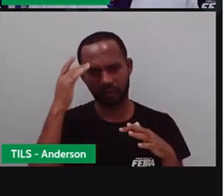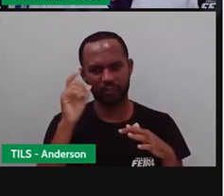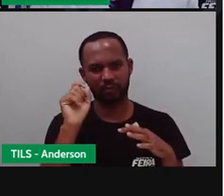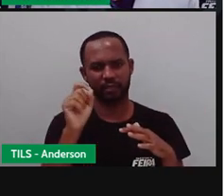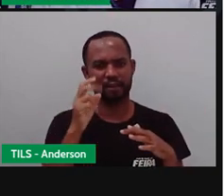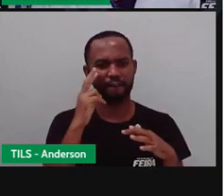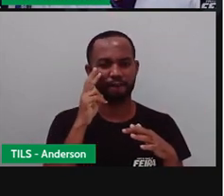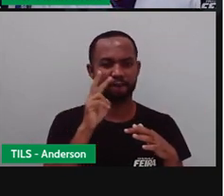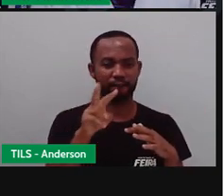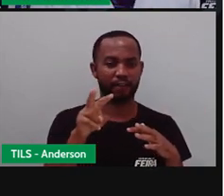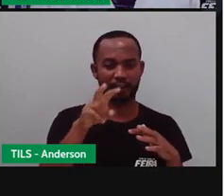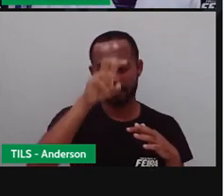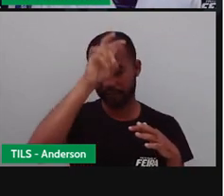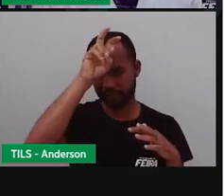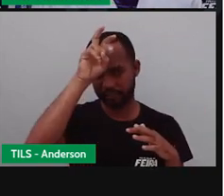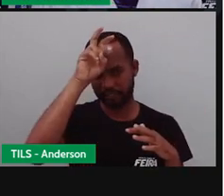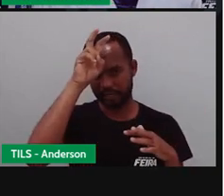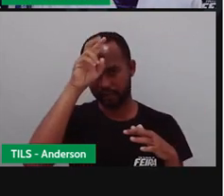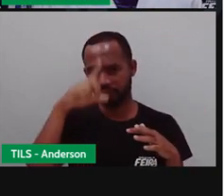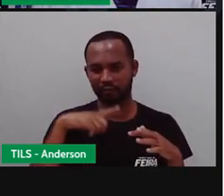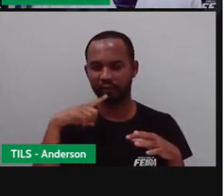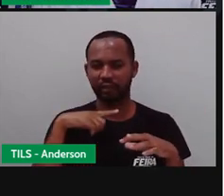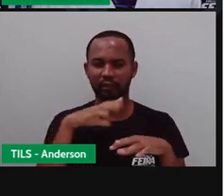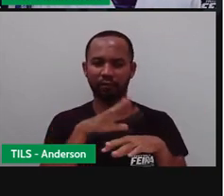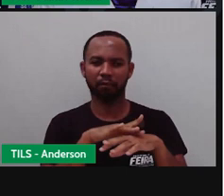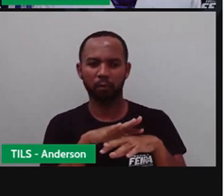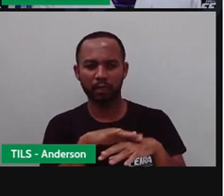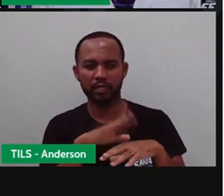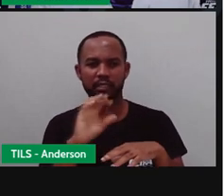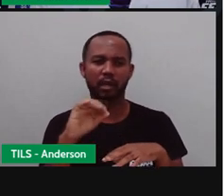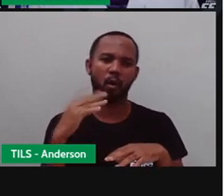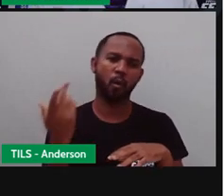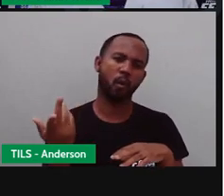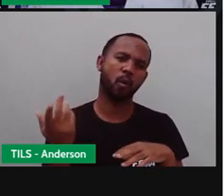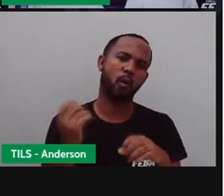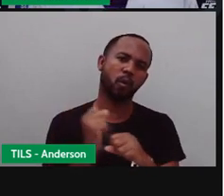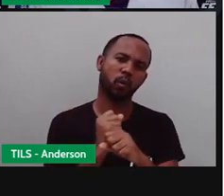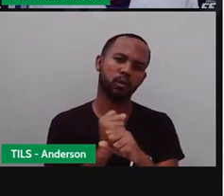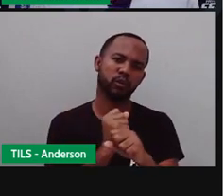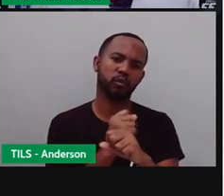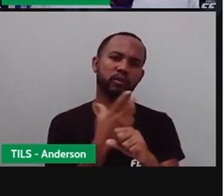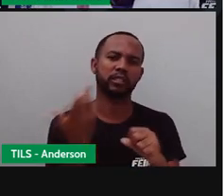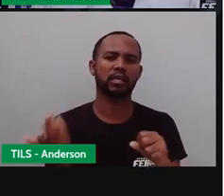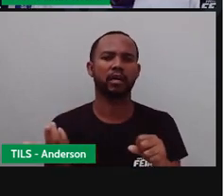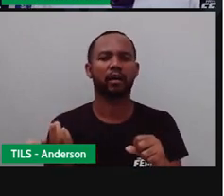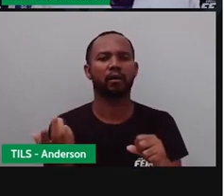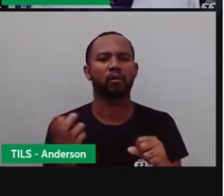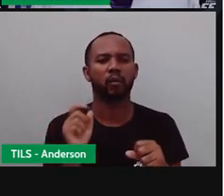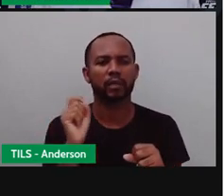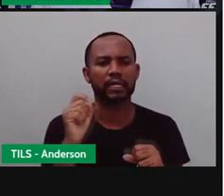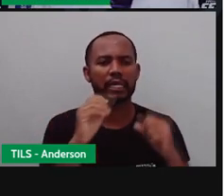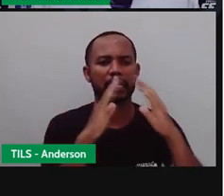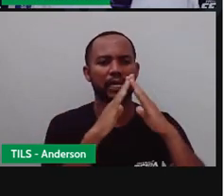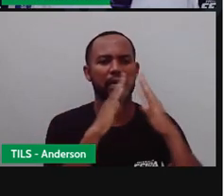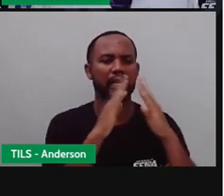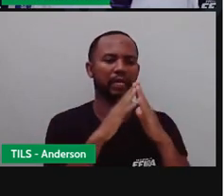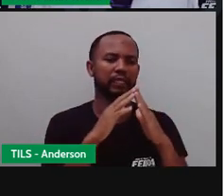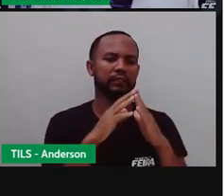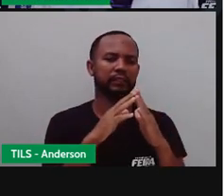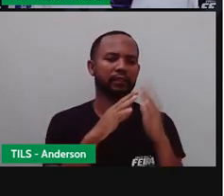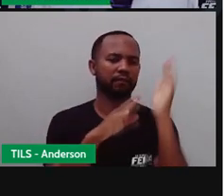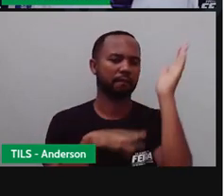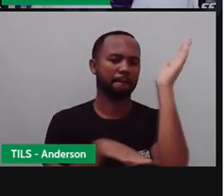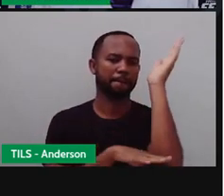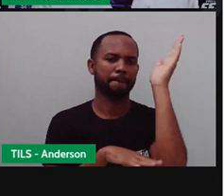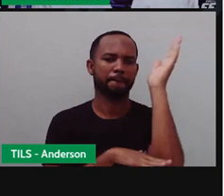doenças ou prejudicar as construções, né? Ao devorarem o quê? Madeiras. Se aí os cupins conhecem